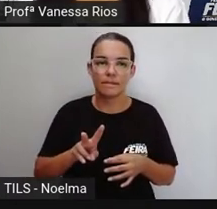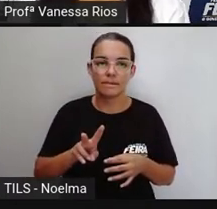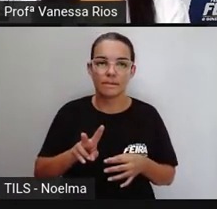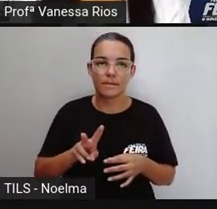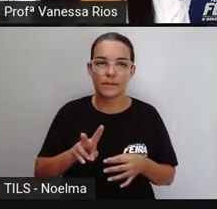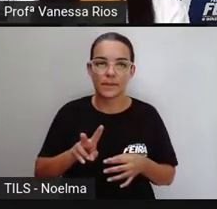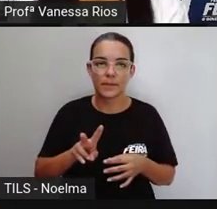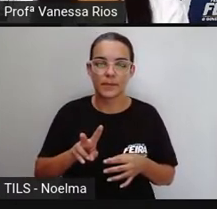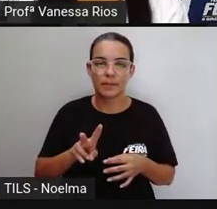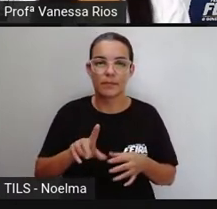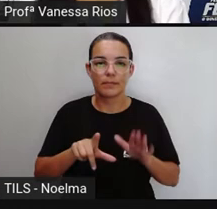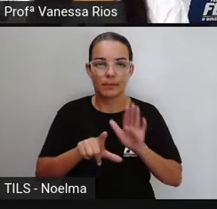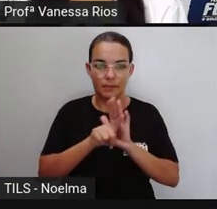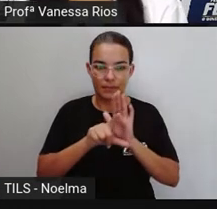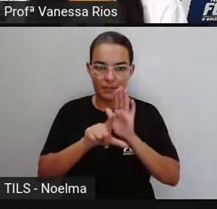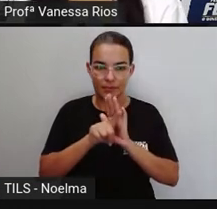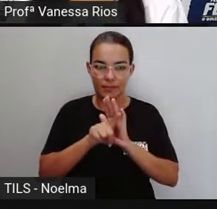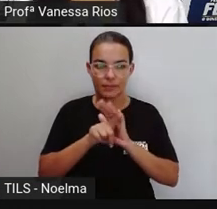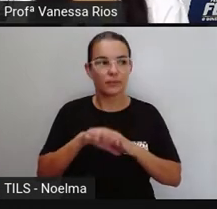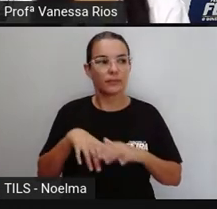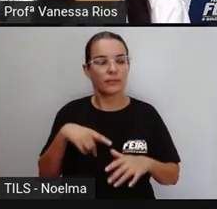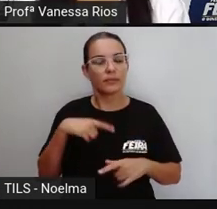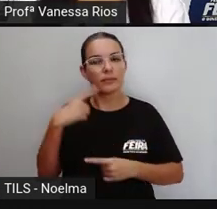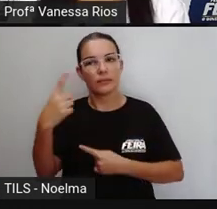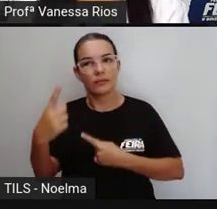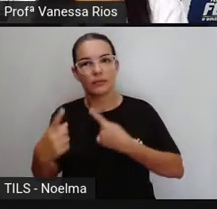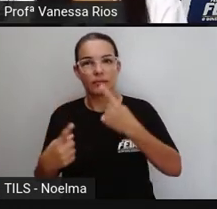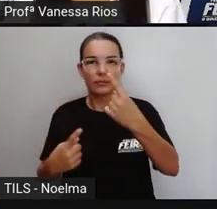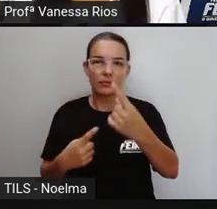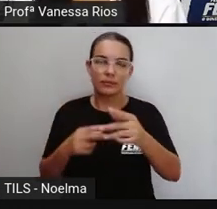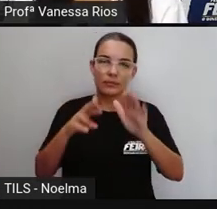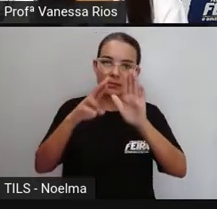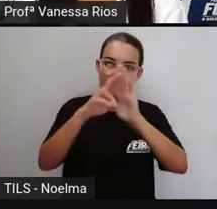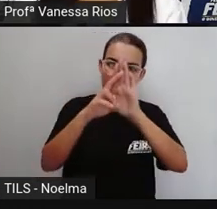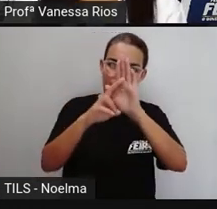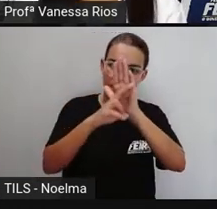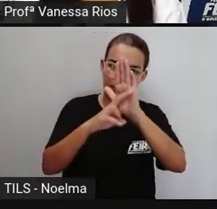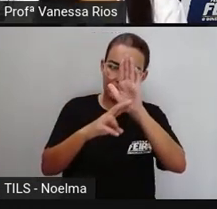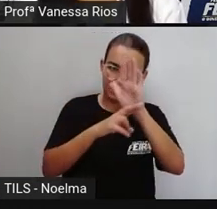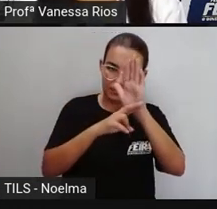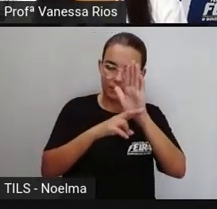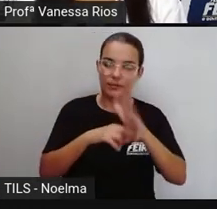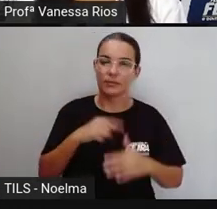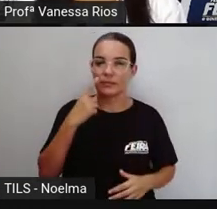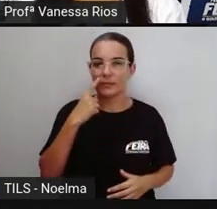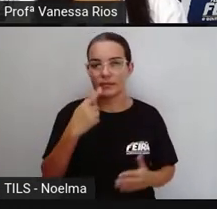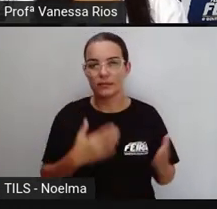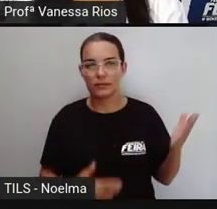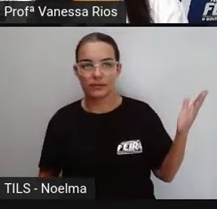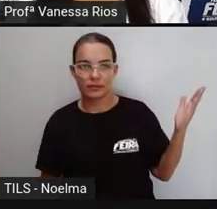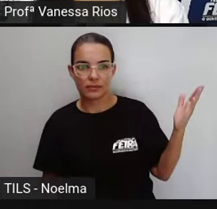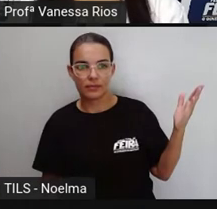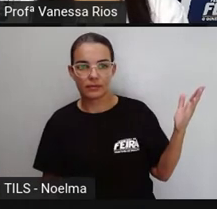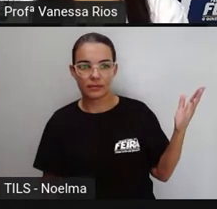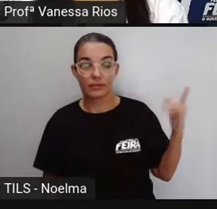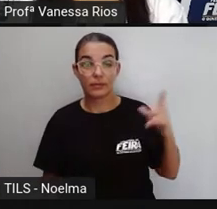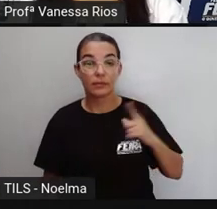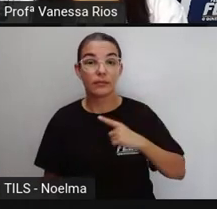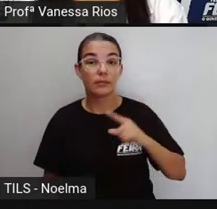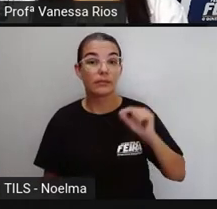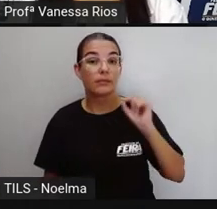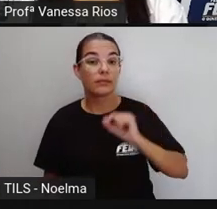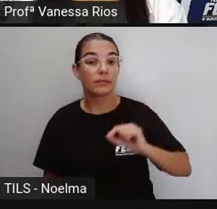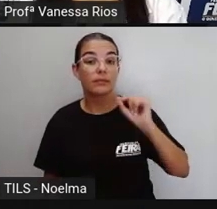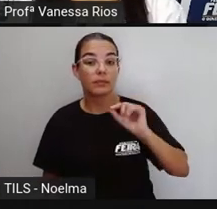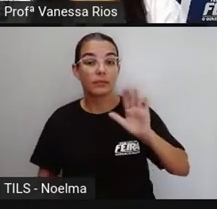pela própria lei. Então, existem alguns critérios ou alguns passos a serem seguidos. Então, é necessário